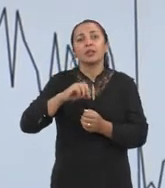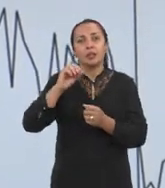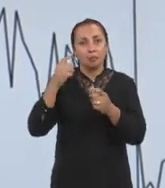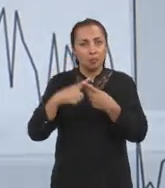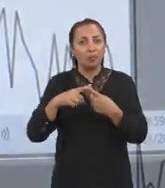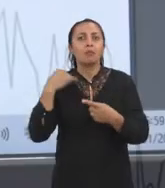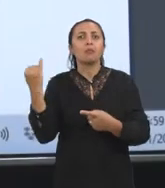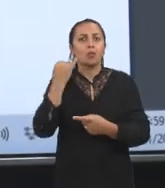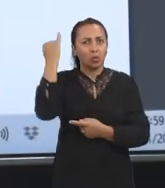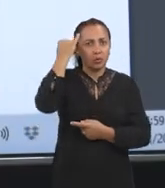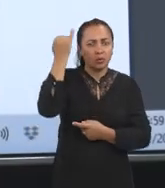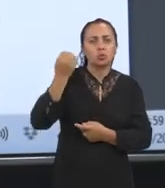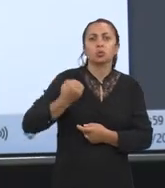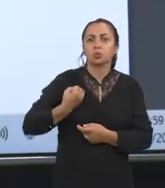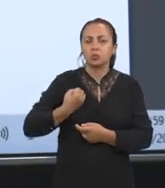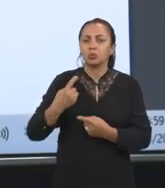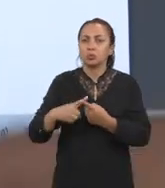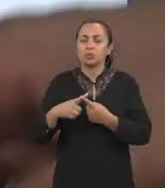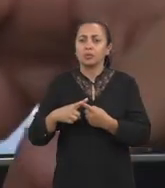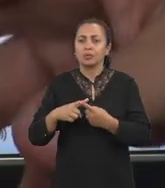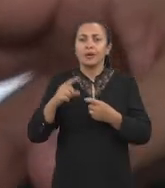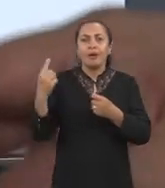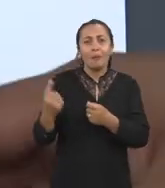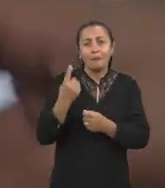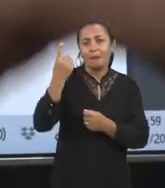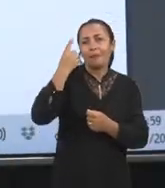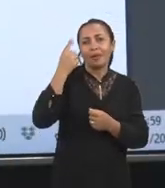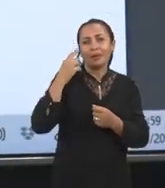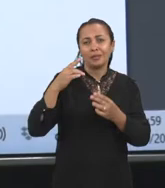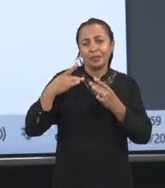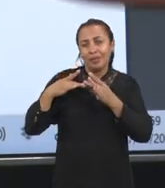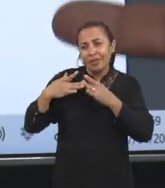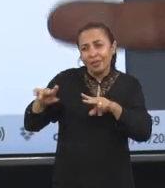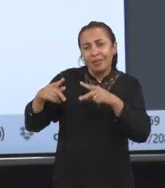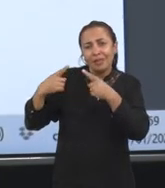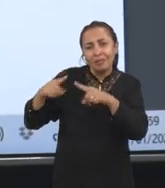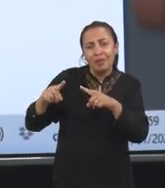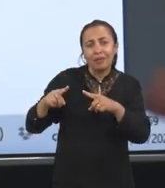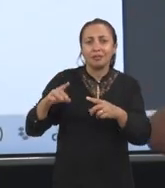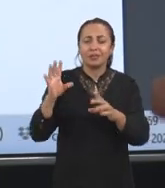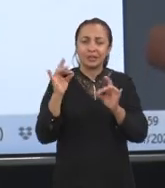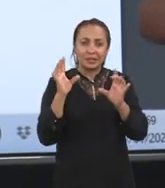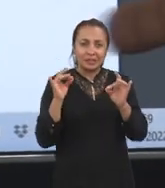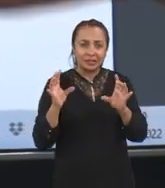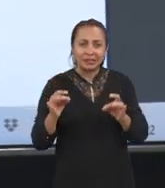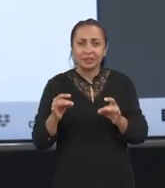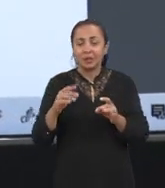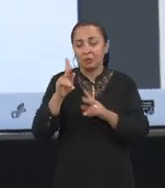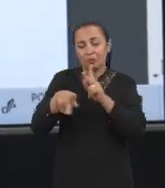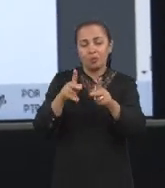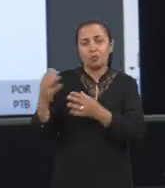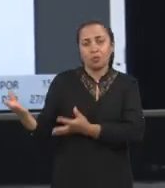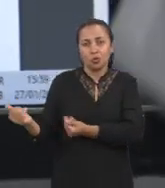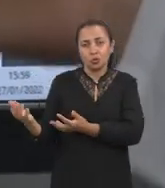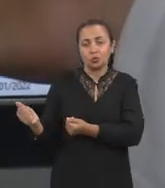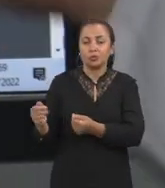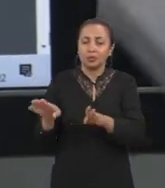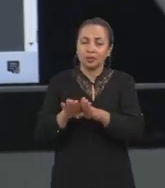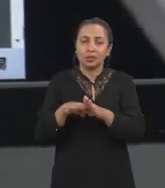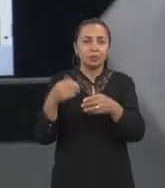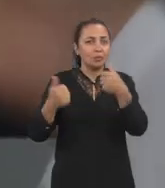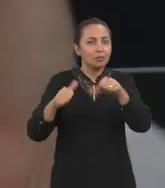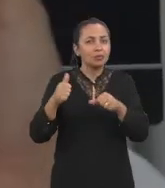da doença, porque isso significa aumento da taxa de transmissão, da ocorrência de infecção ainda na população jovem, e também